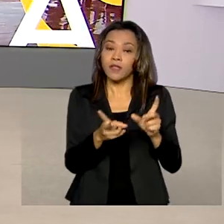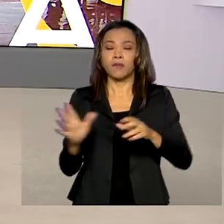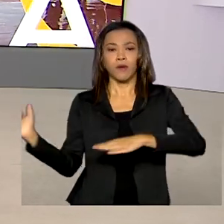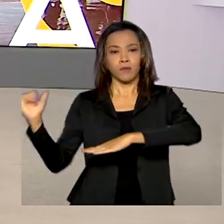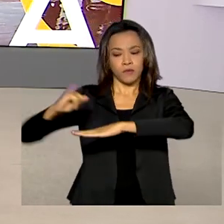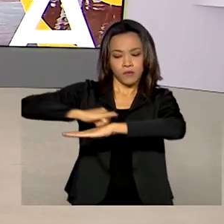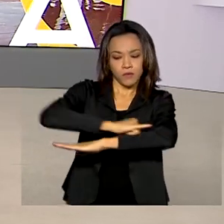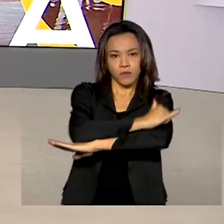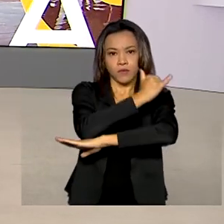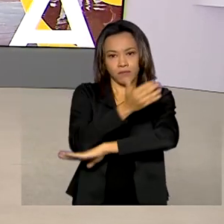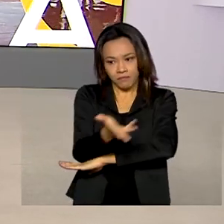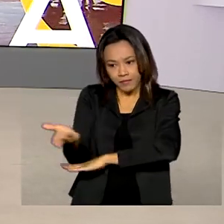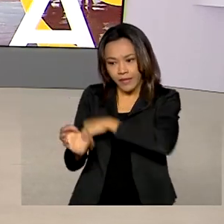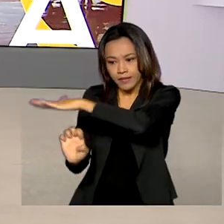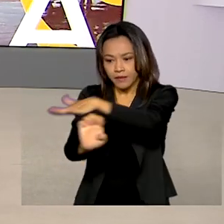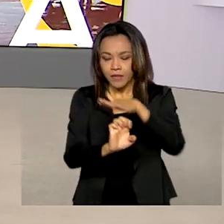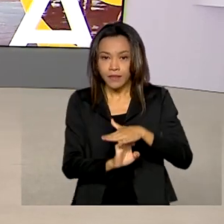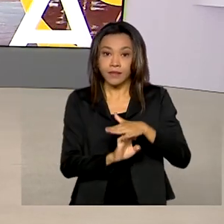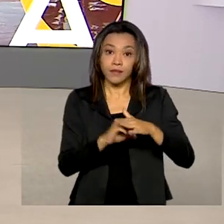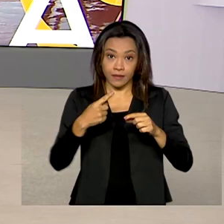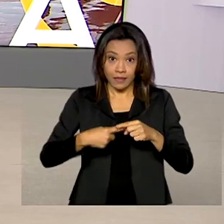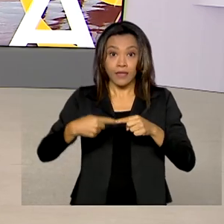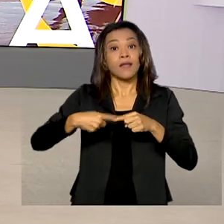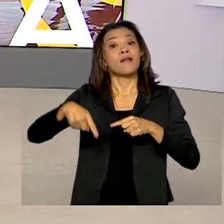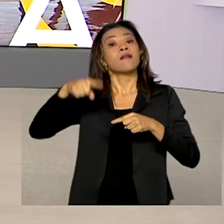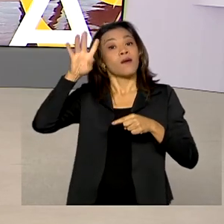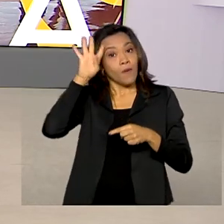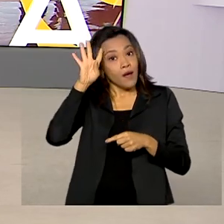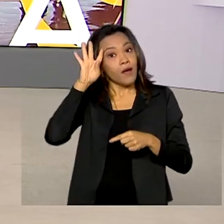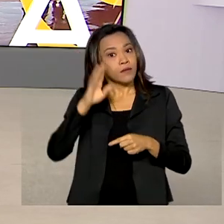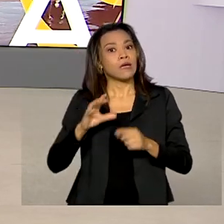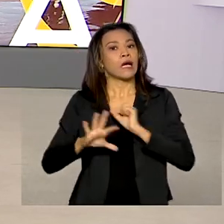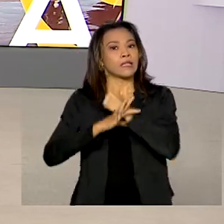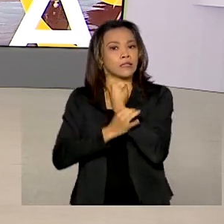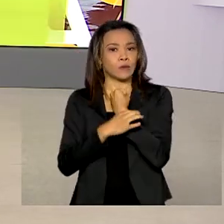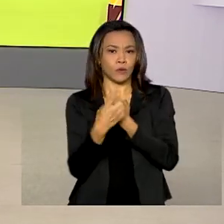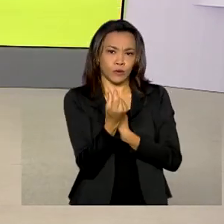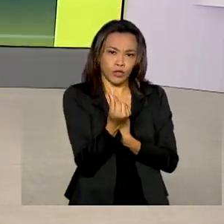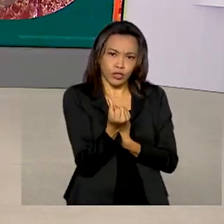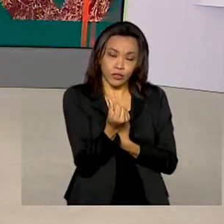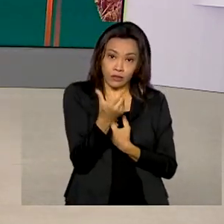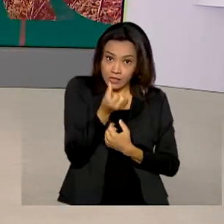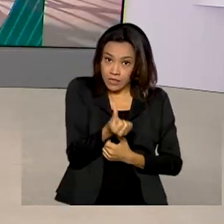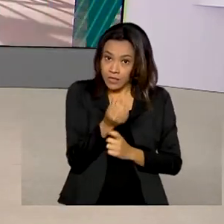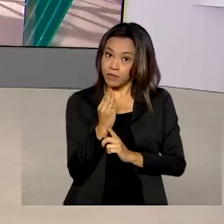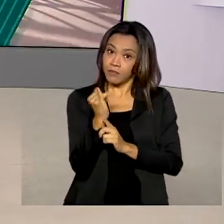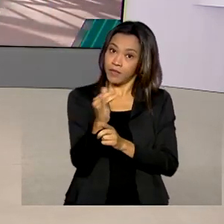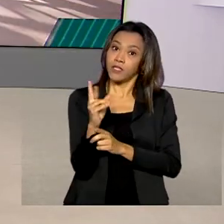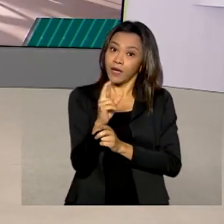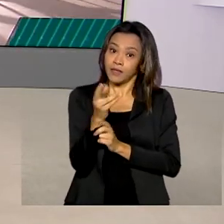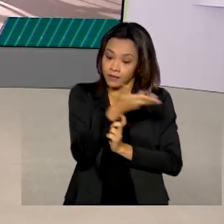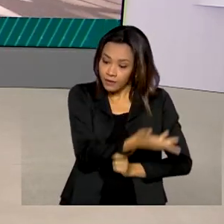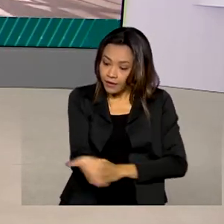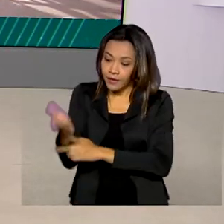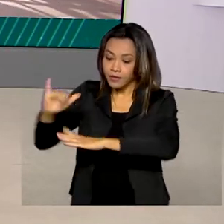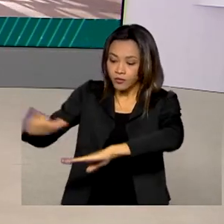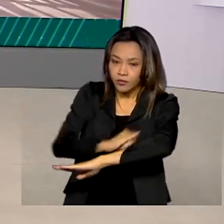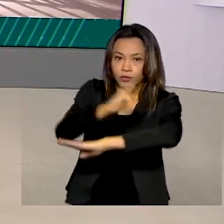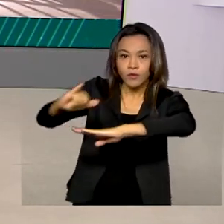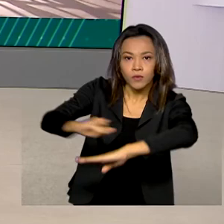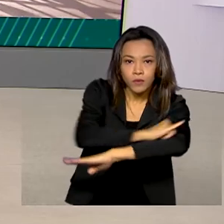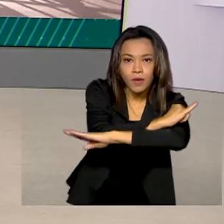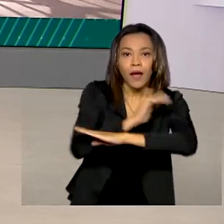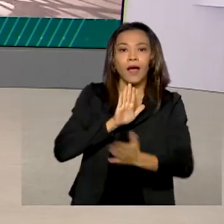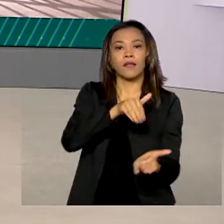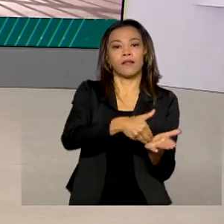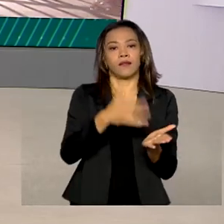privada. Os leilões desta quarta-feira também garantiram mais 6 bilhões de reais em investimentos nesses aeroportos. Até